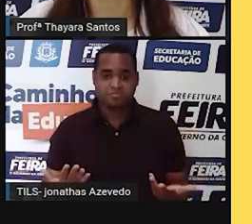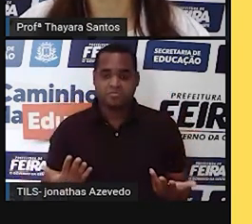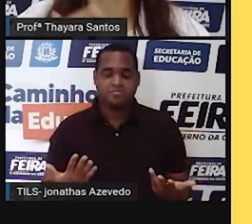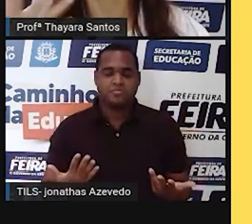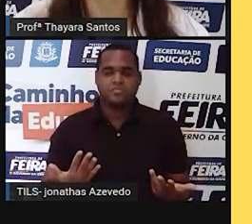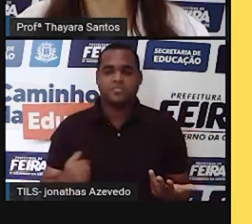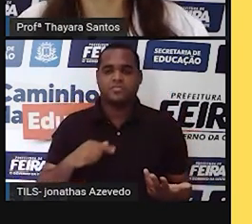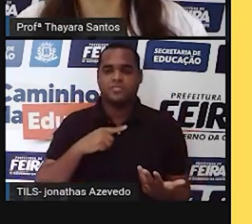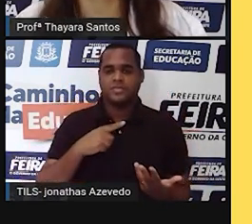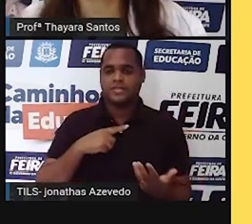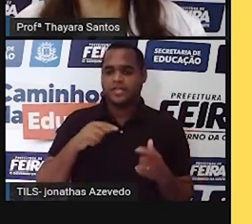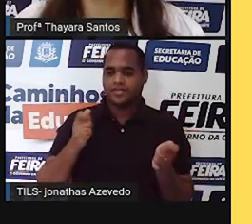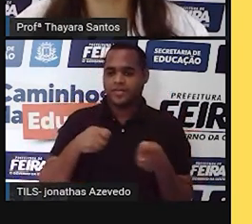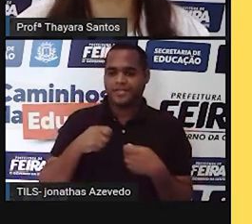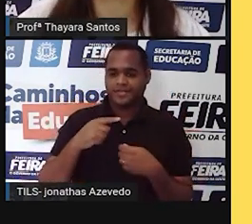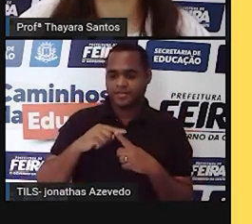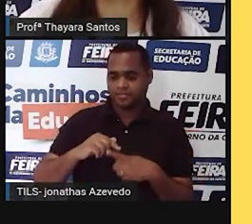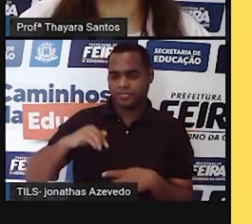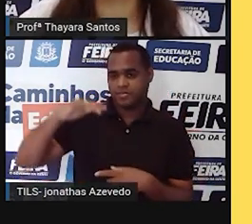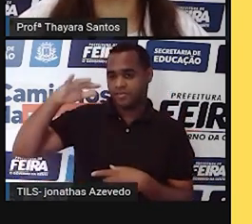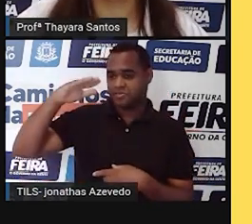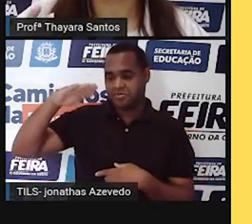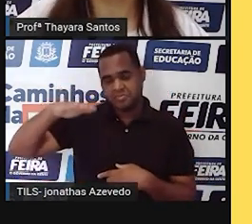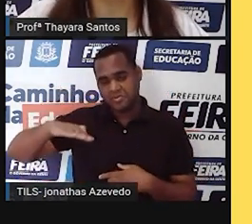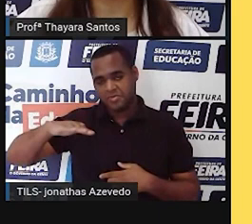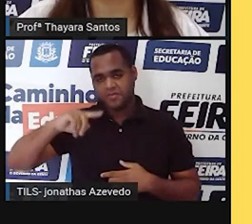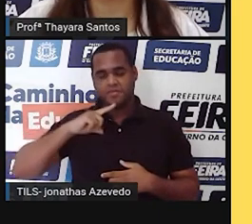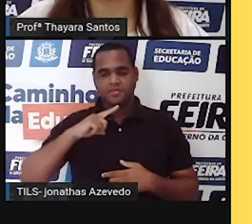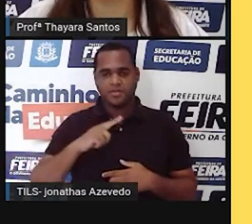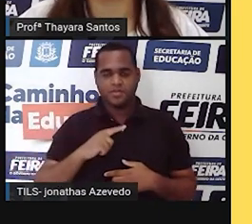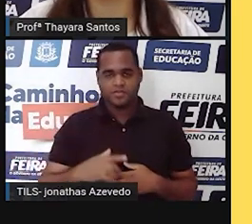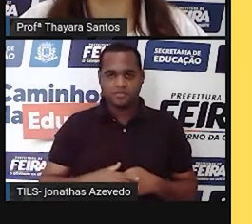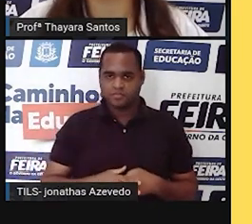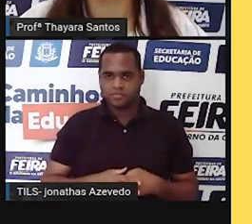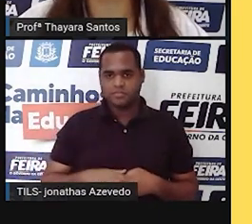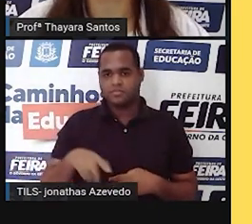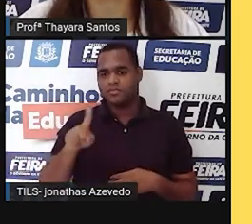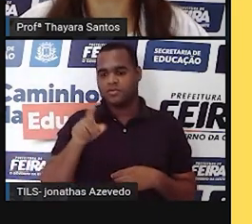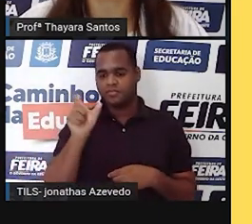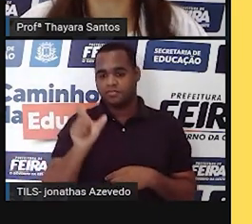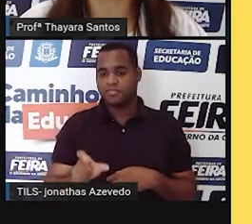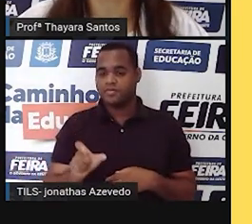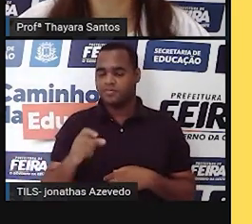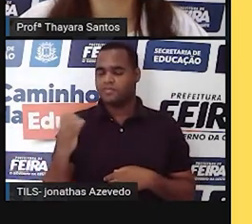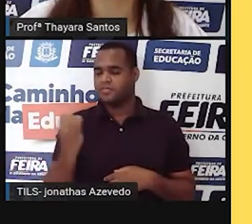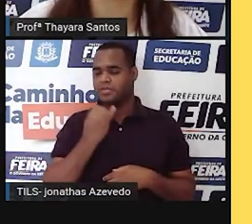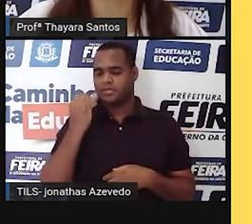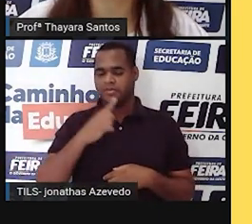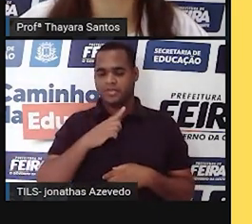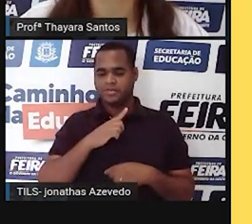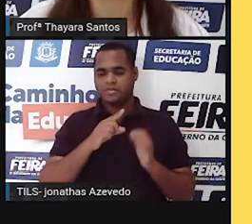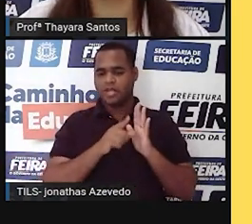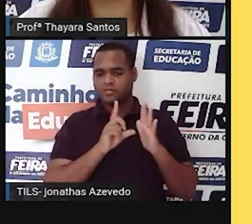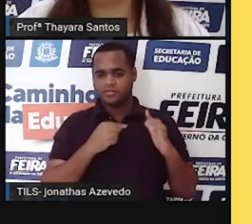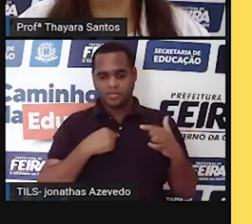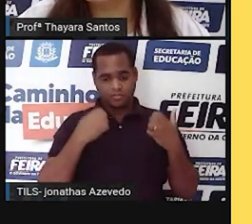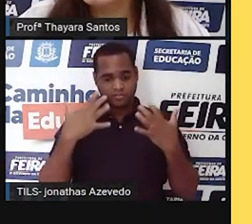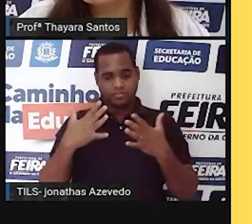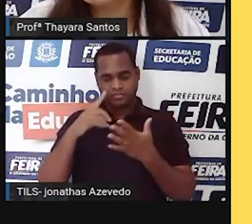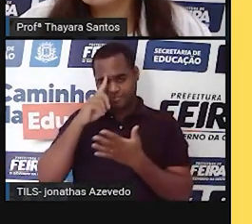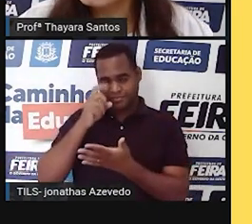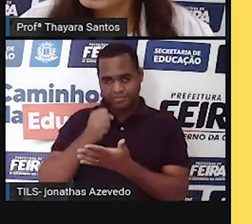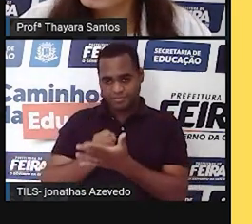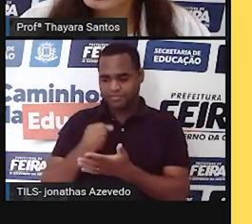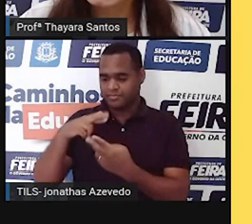se a gente vai ter tendência a crescer mais ou crescer menos. Todas essas características já estão lá, determinadas pelo nosso material